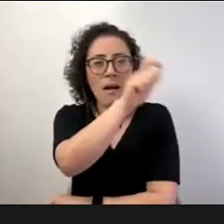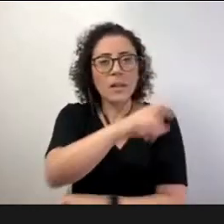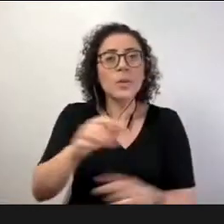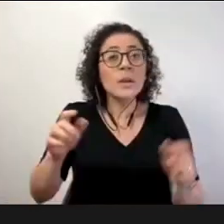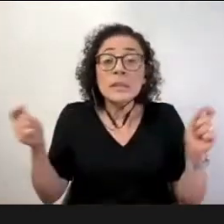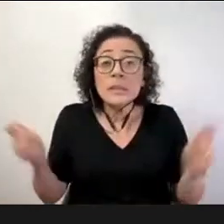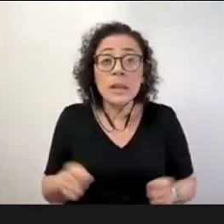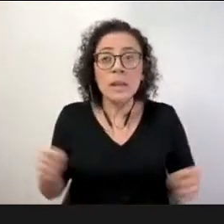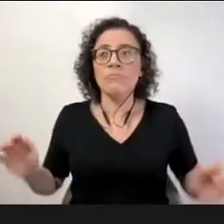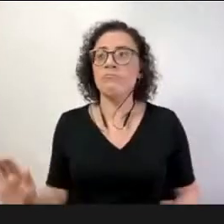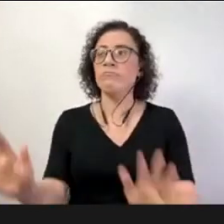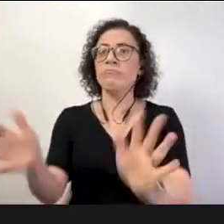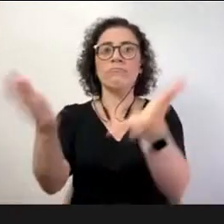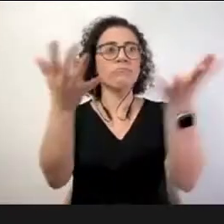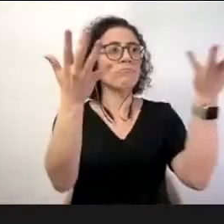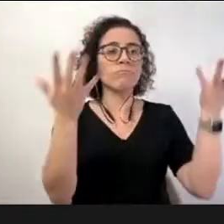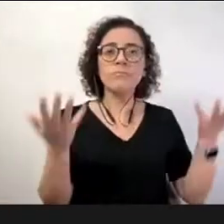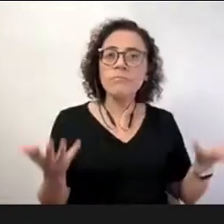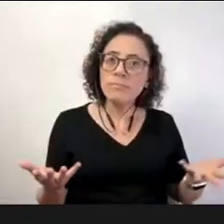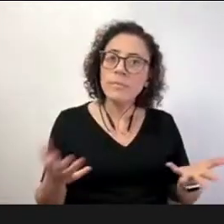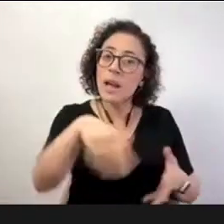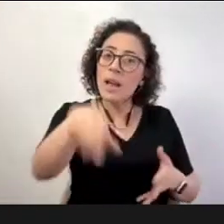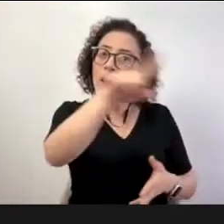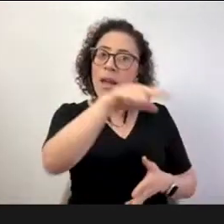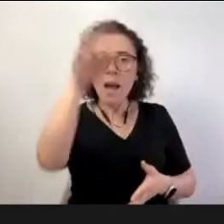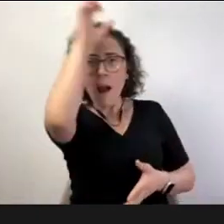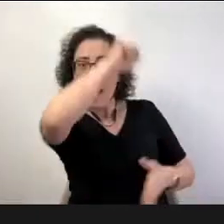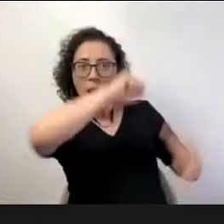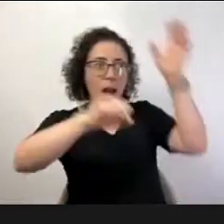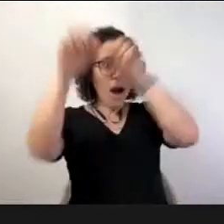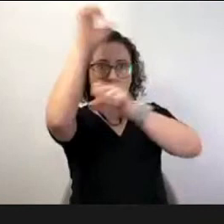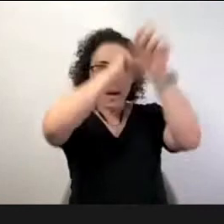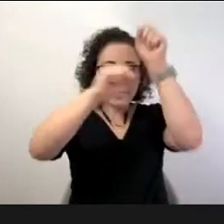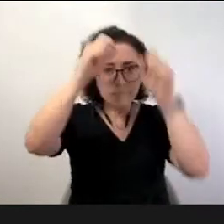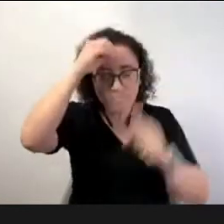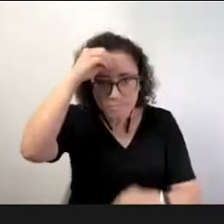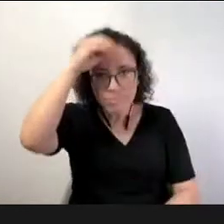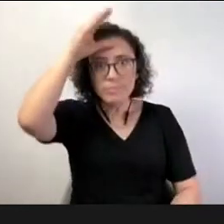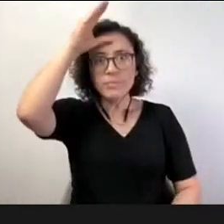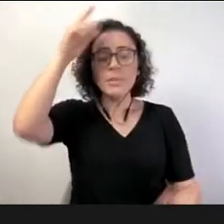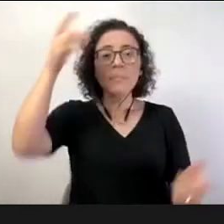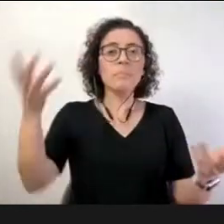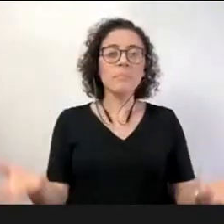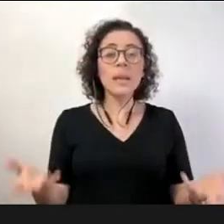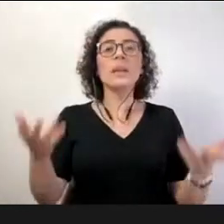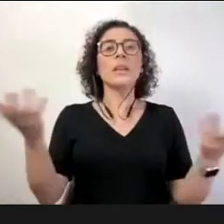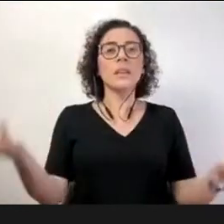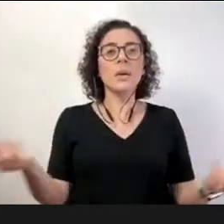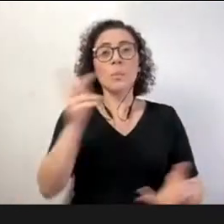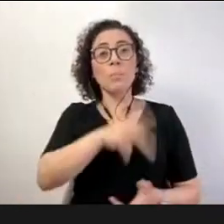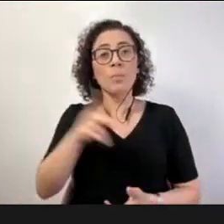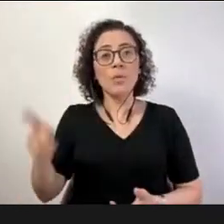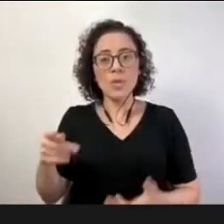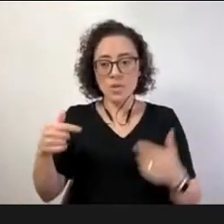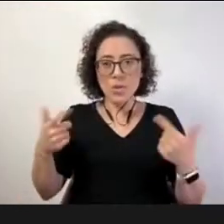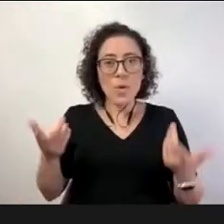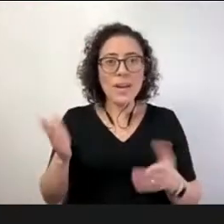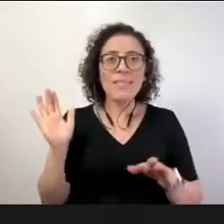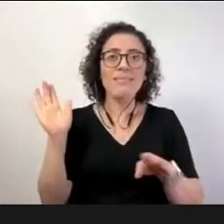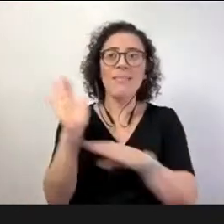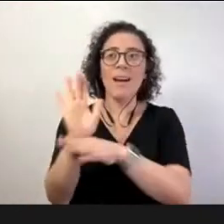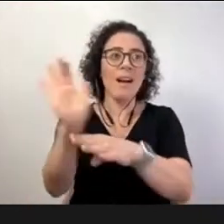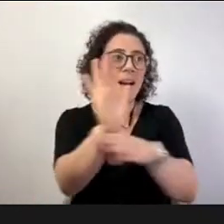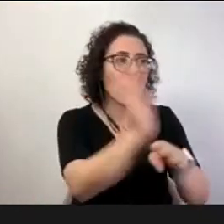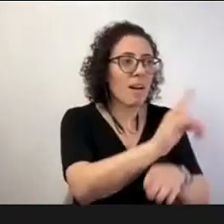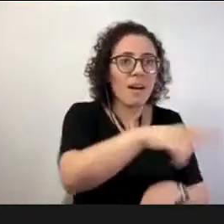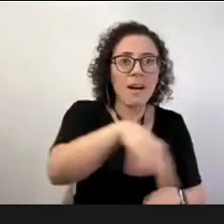aprendizagem são pessoas que de certa maneira são o grande garante dos direitos educacionais dos seus alunos eu gosto